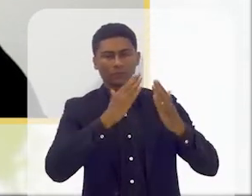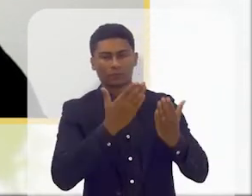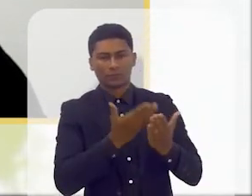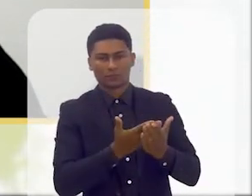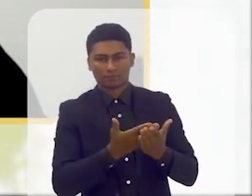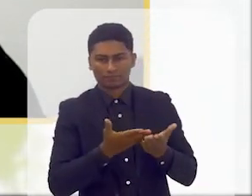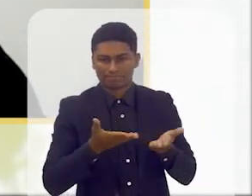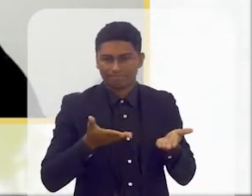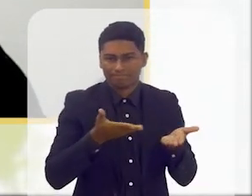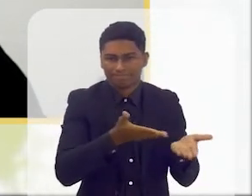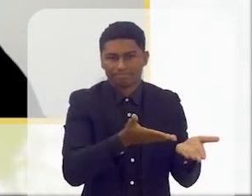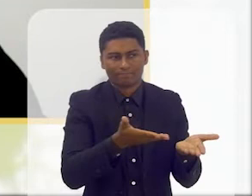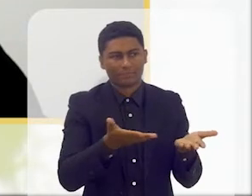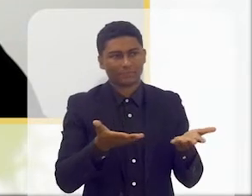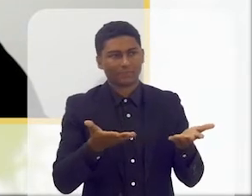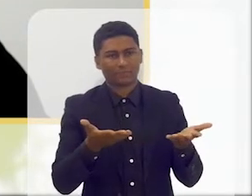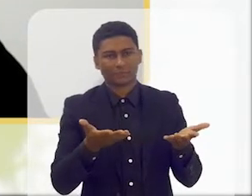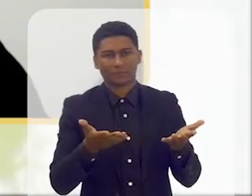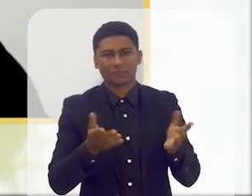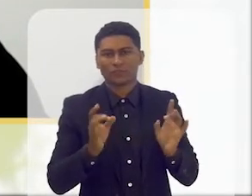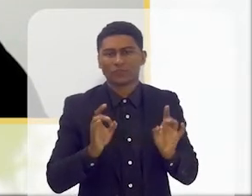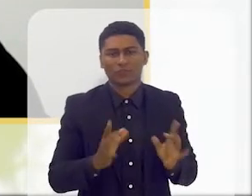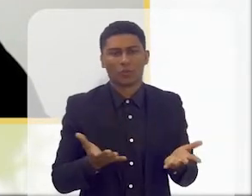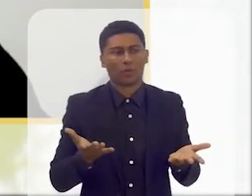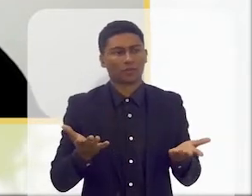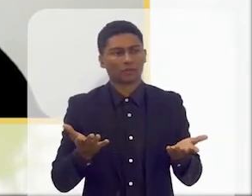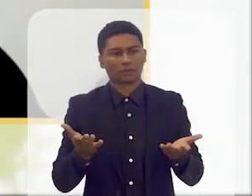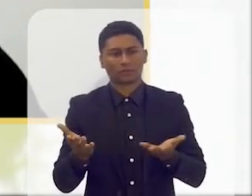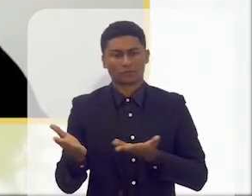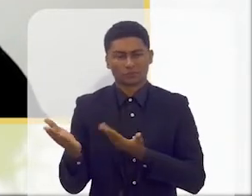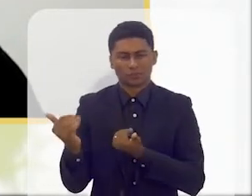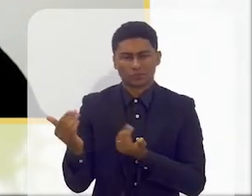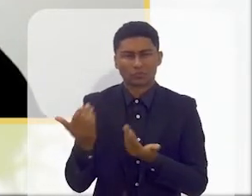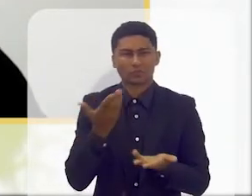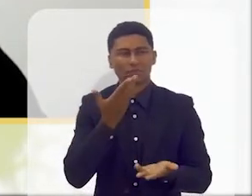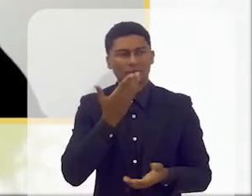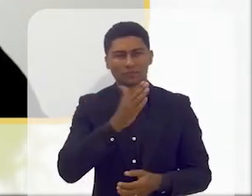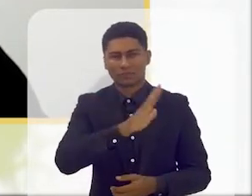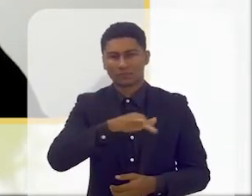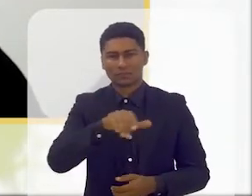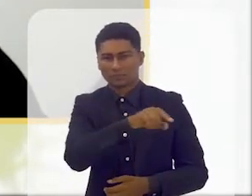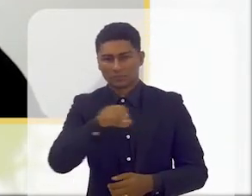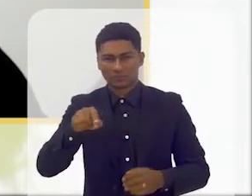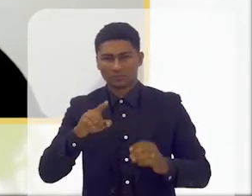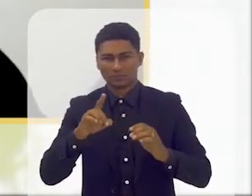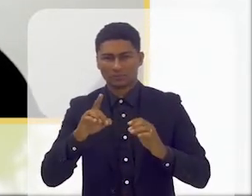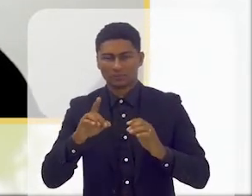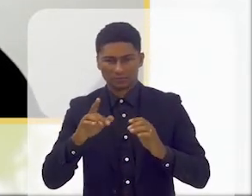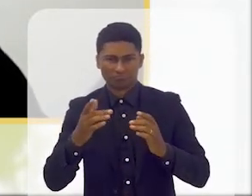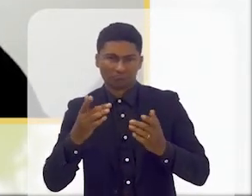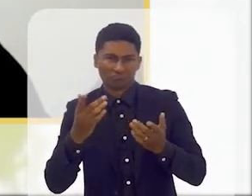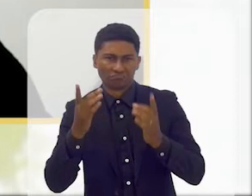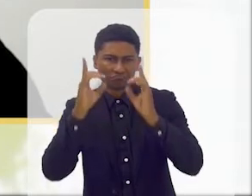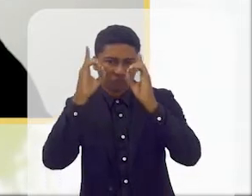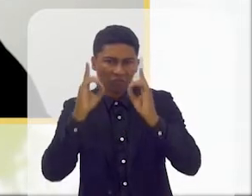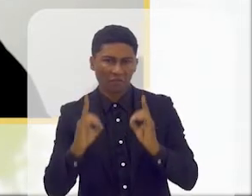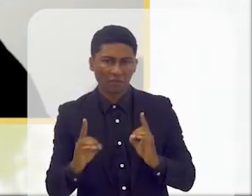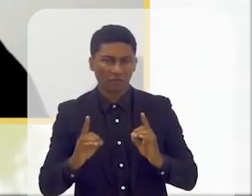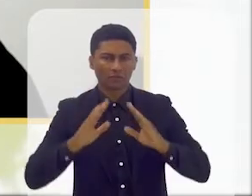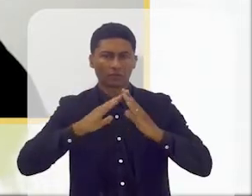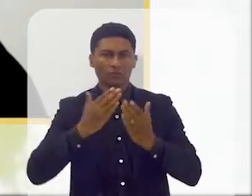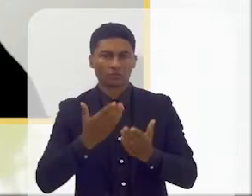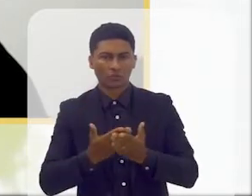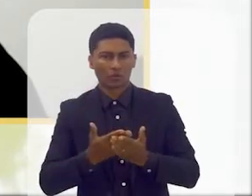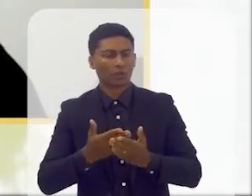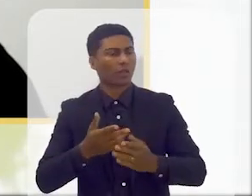escola seja um local onde apenas estes jovens, estas crianças com deficiências estejam. Estar